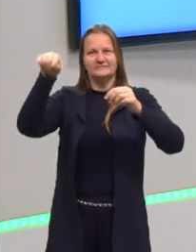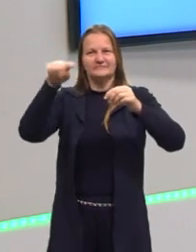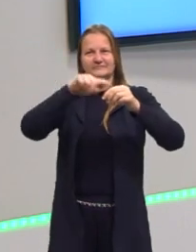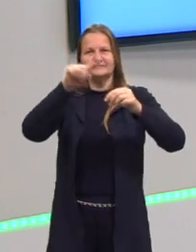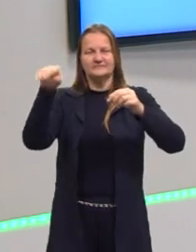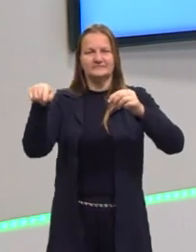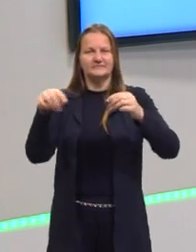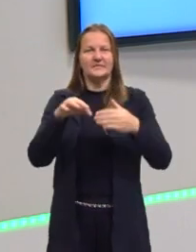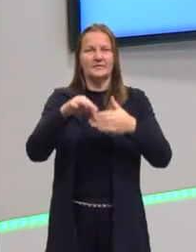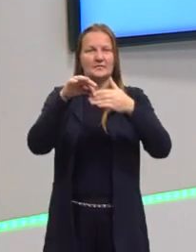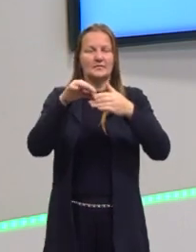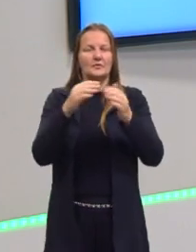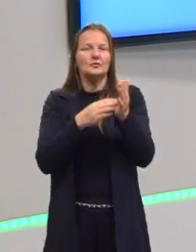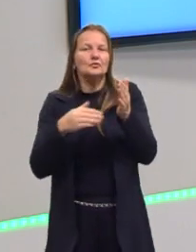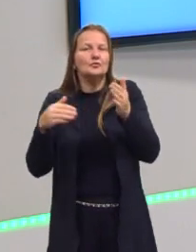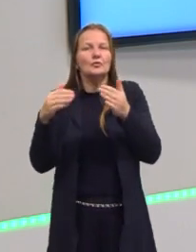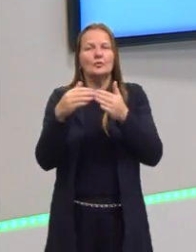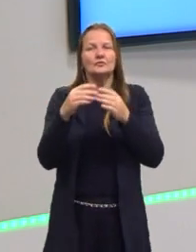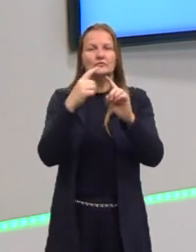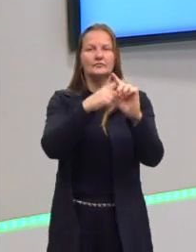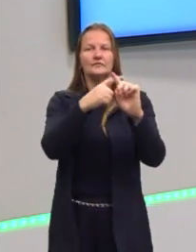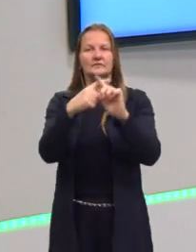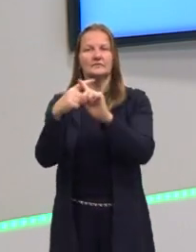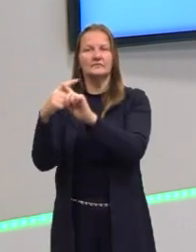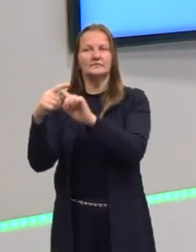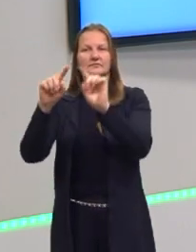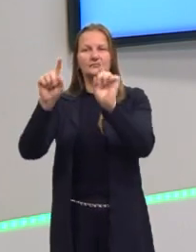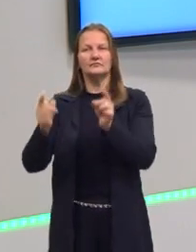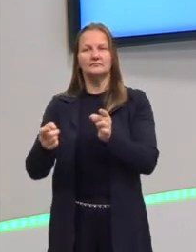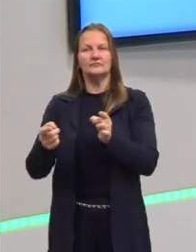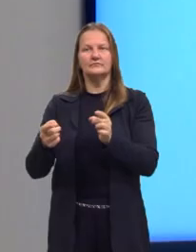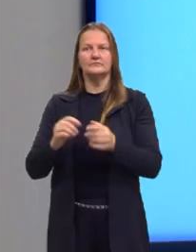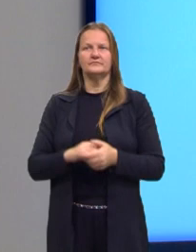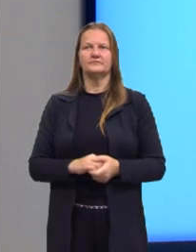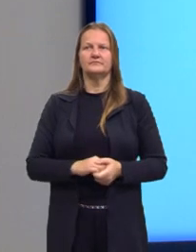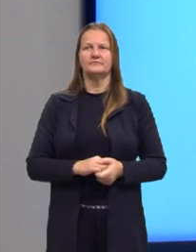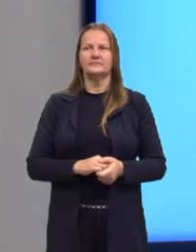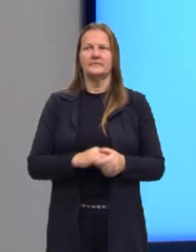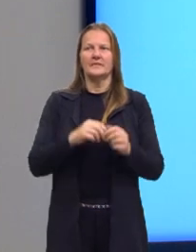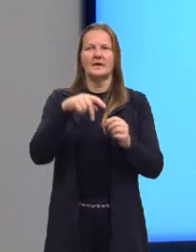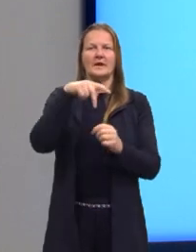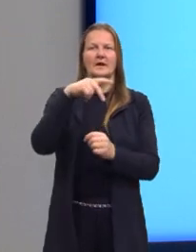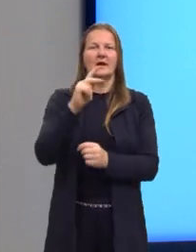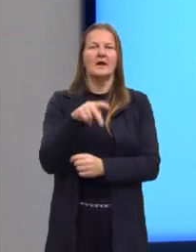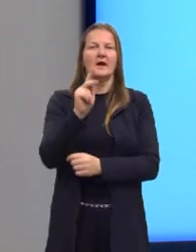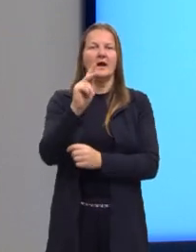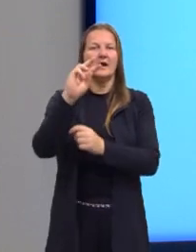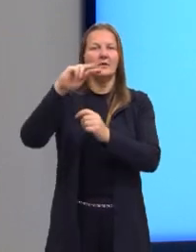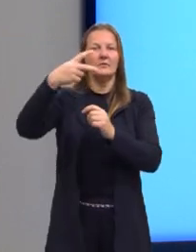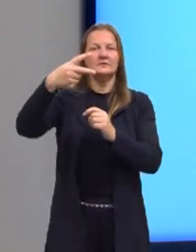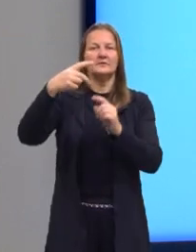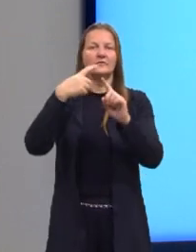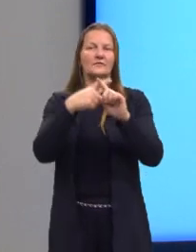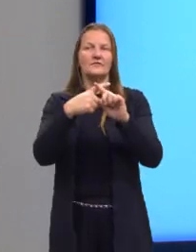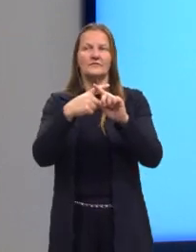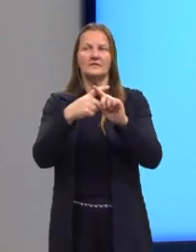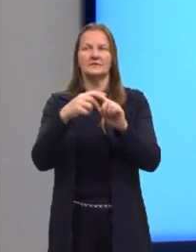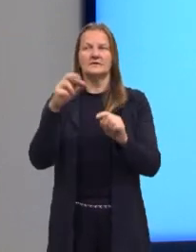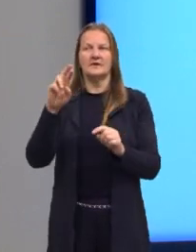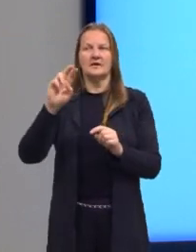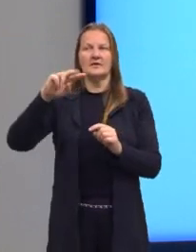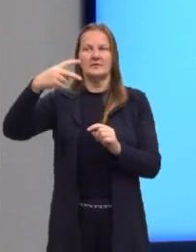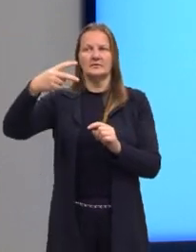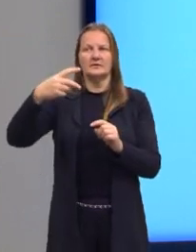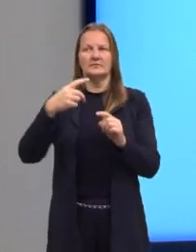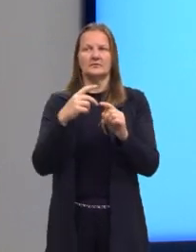em evidência por todos os fatores entre o parênteses. Então aqui, K ao quadrado multiplicaria R ao